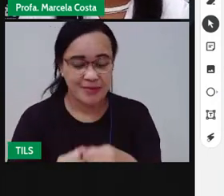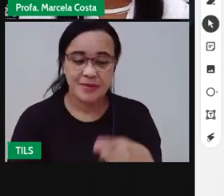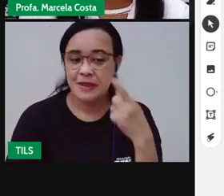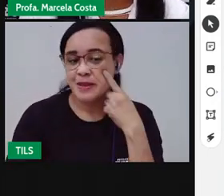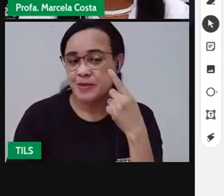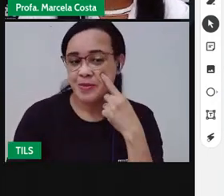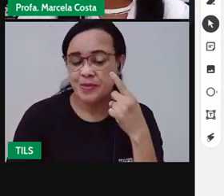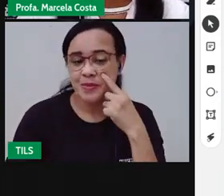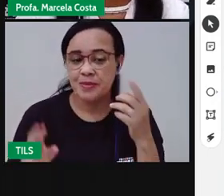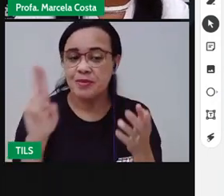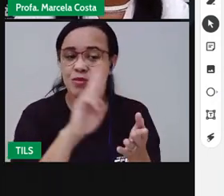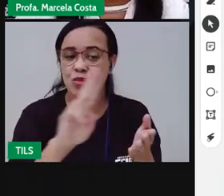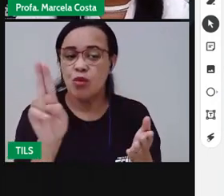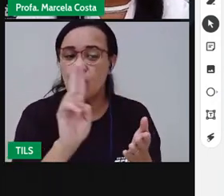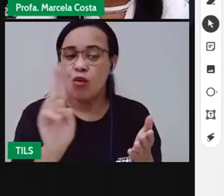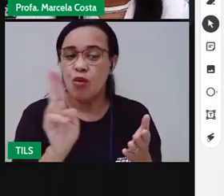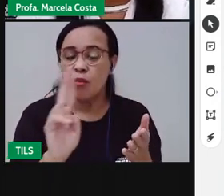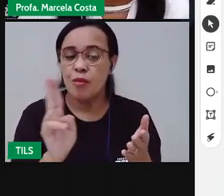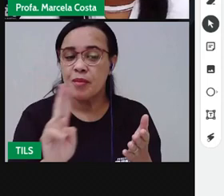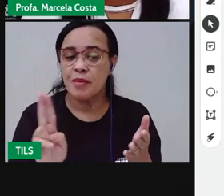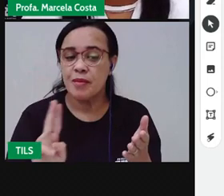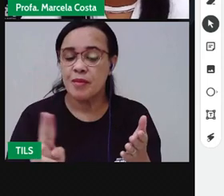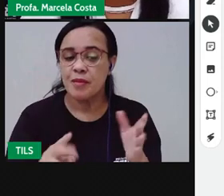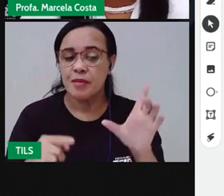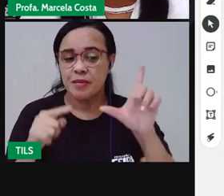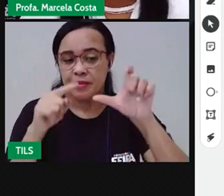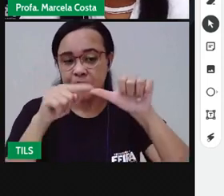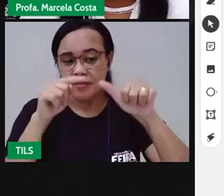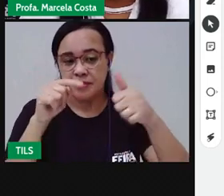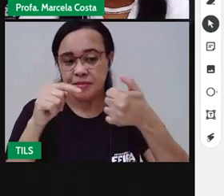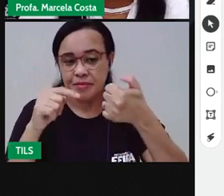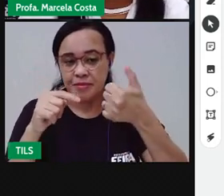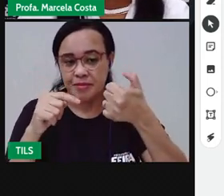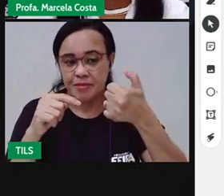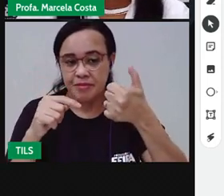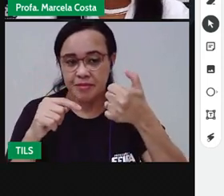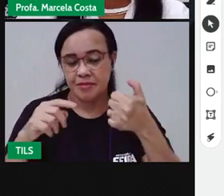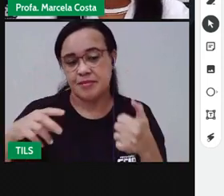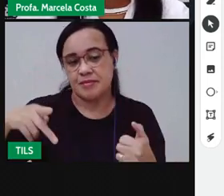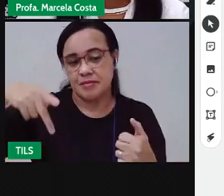vai escrever primeiro o nome polegar.